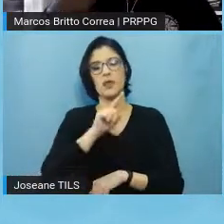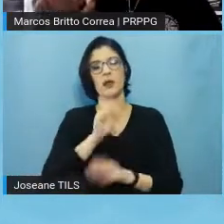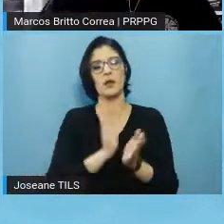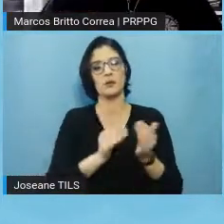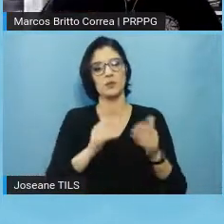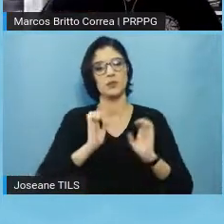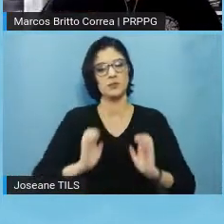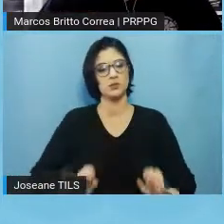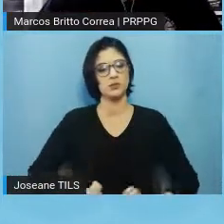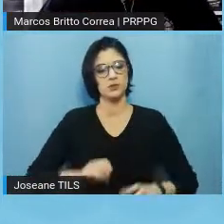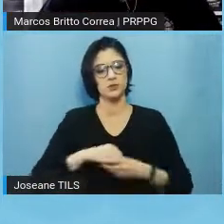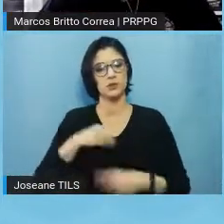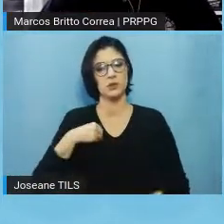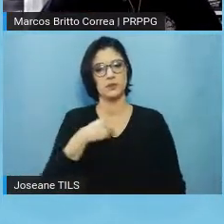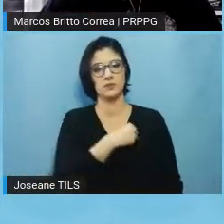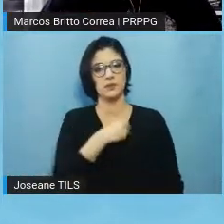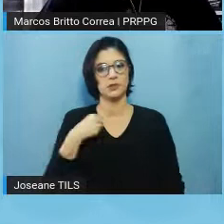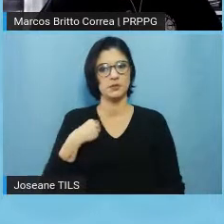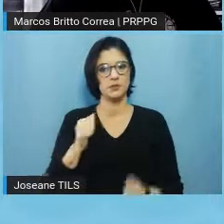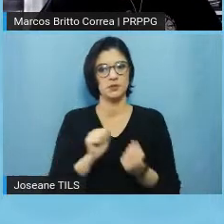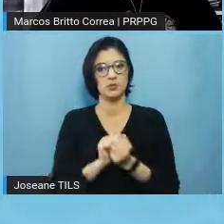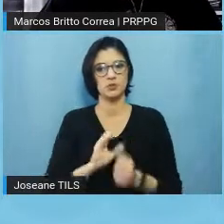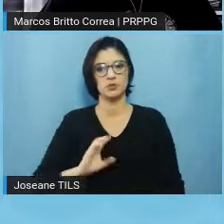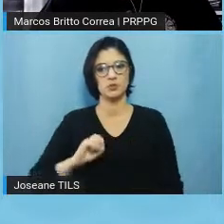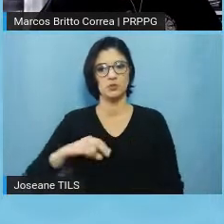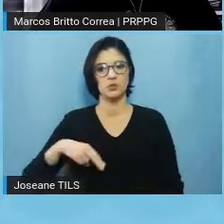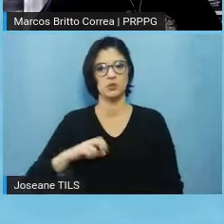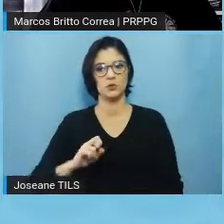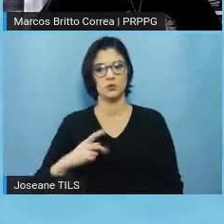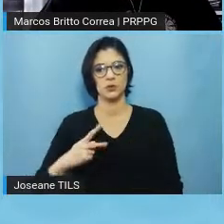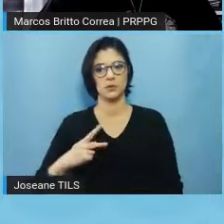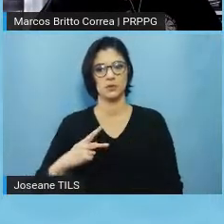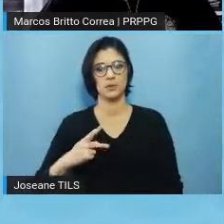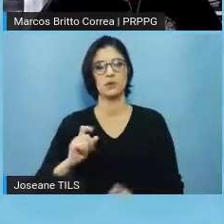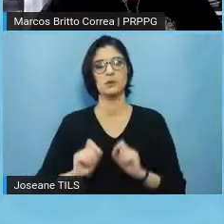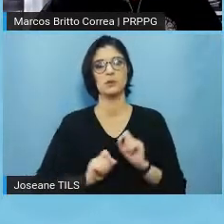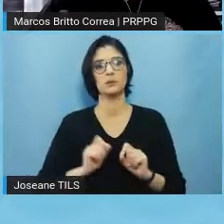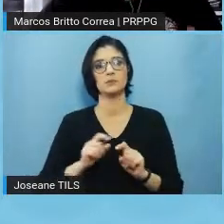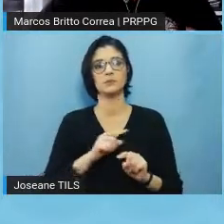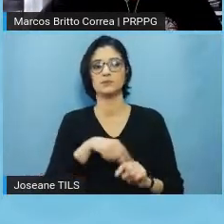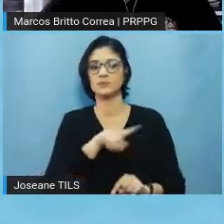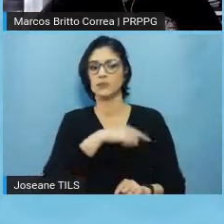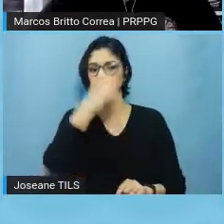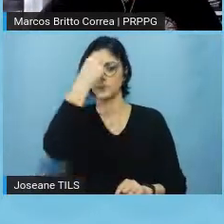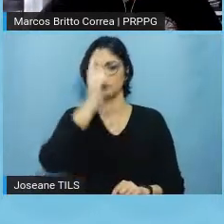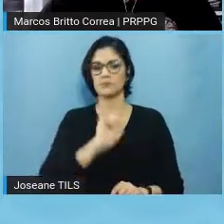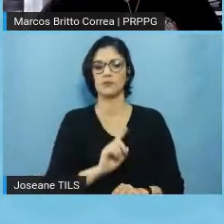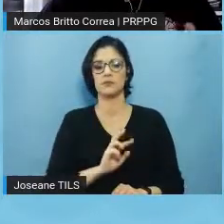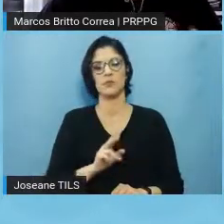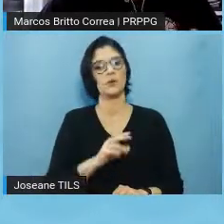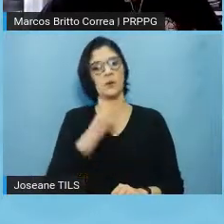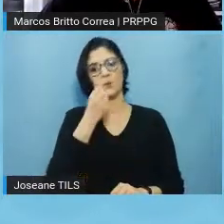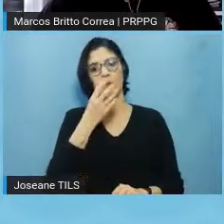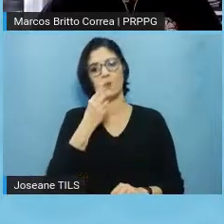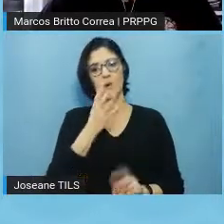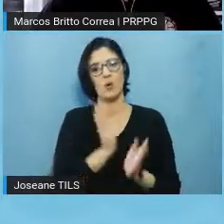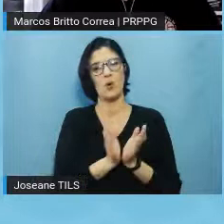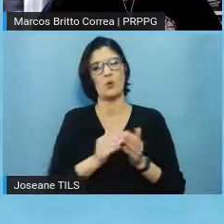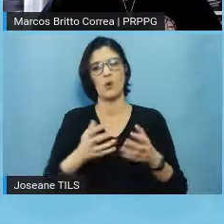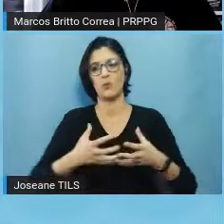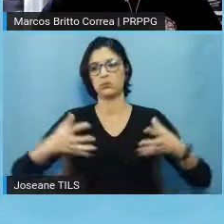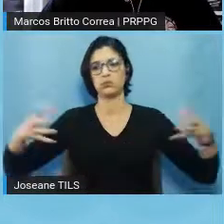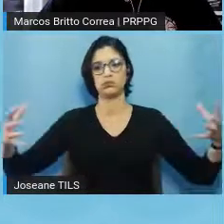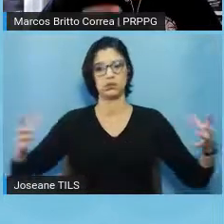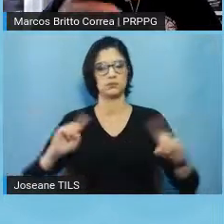gente esteve junto, conversando com o pessoal da Conep, eles acham que não é uma boa estratégia fazer comitês muito grandes, tá,